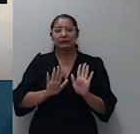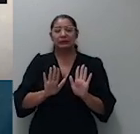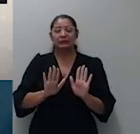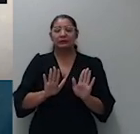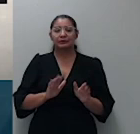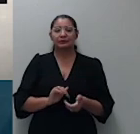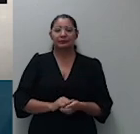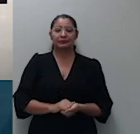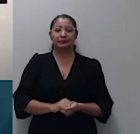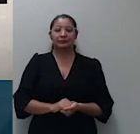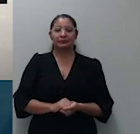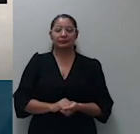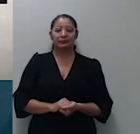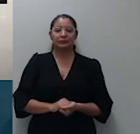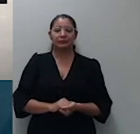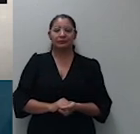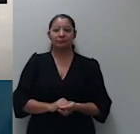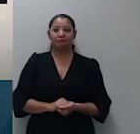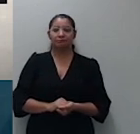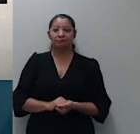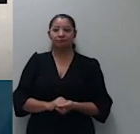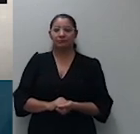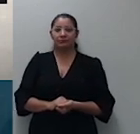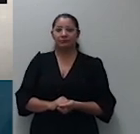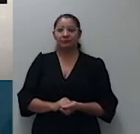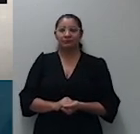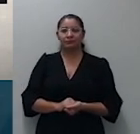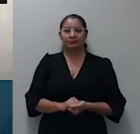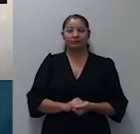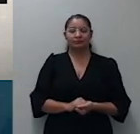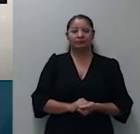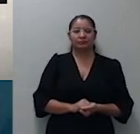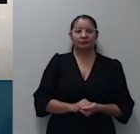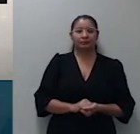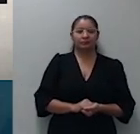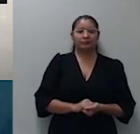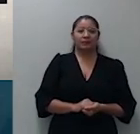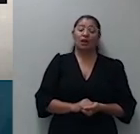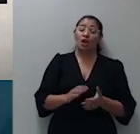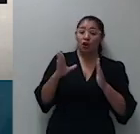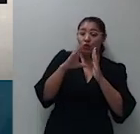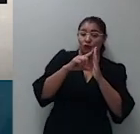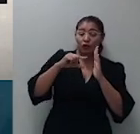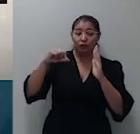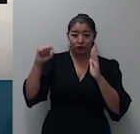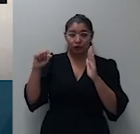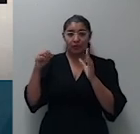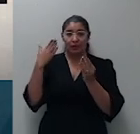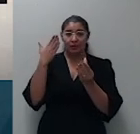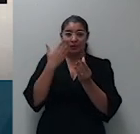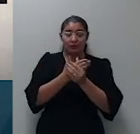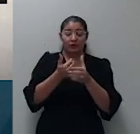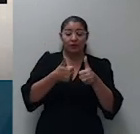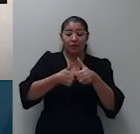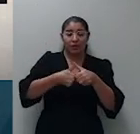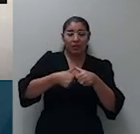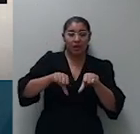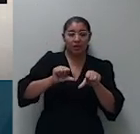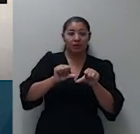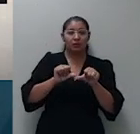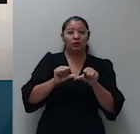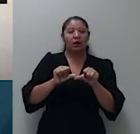votado aqui eu vou retirar ele fica beleza retira ele de pauta